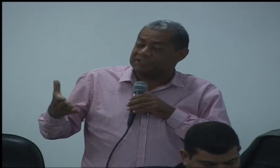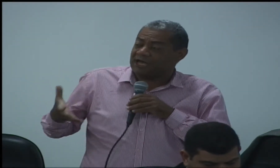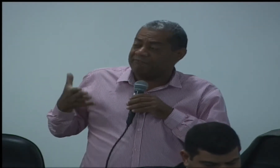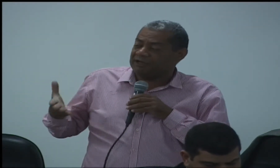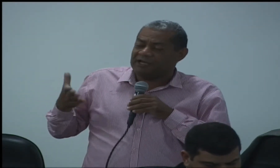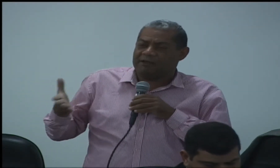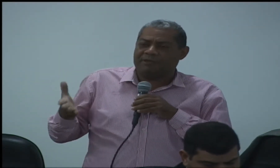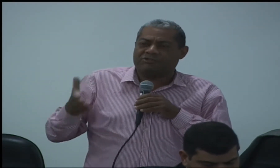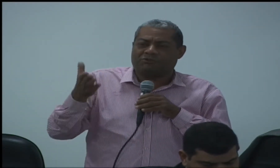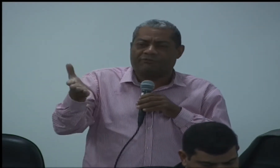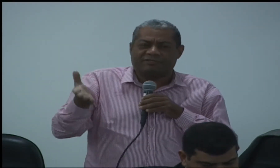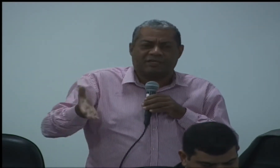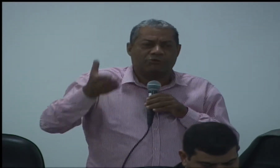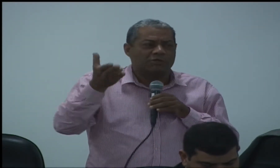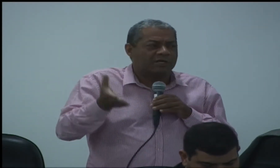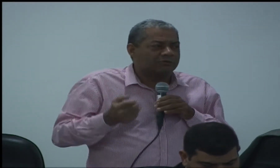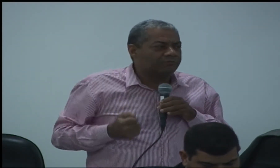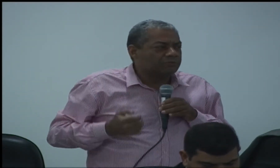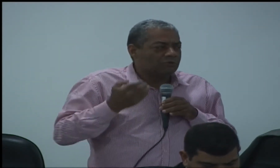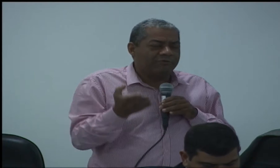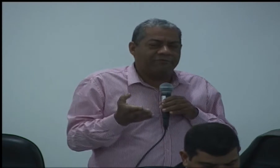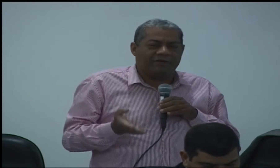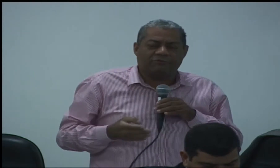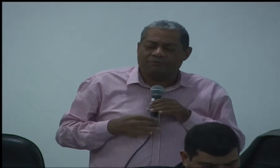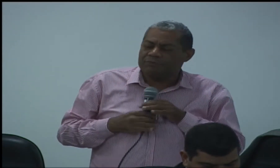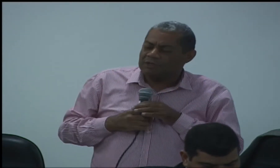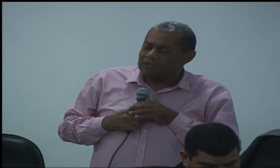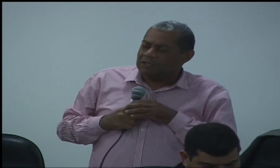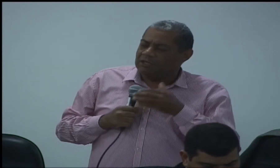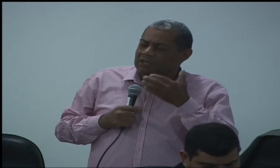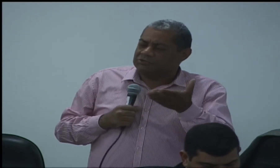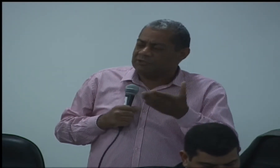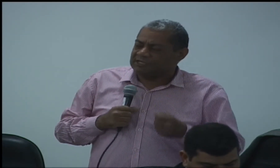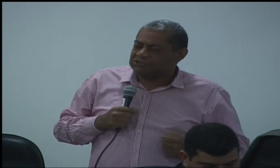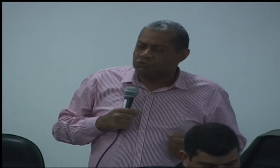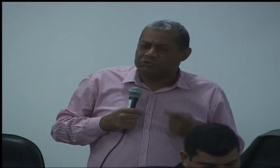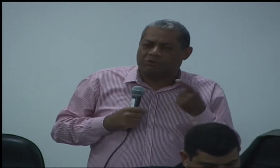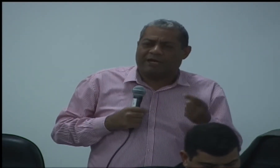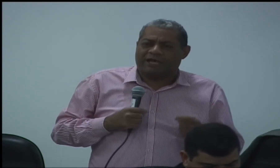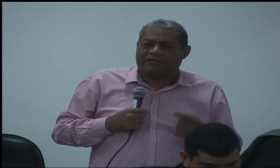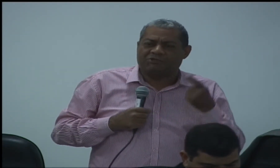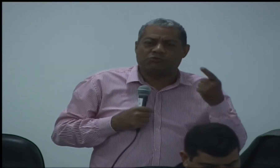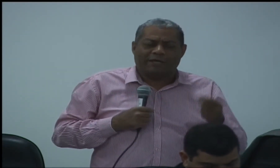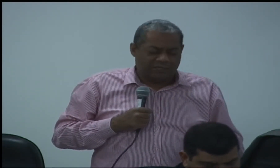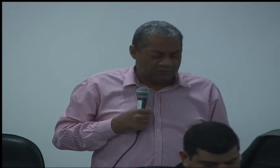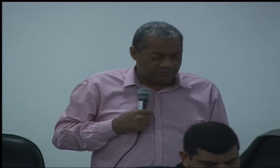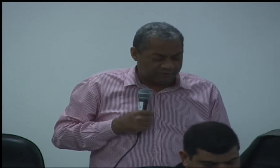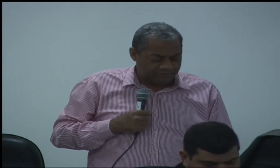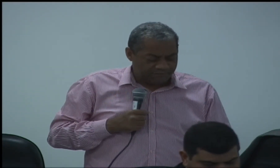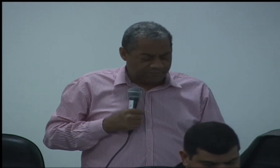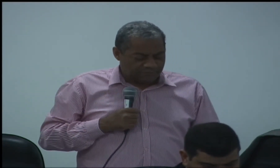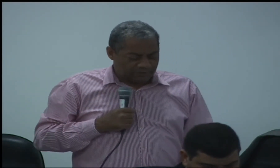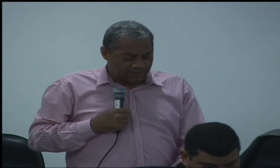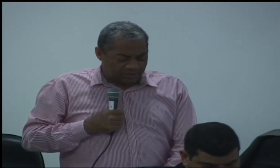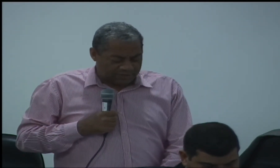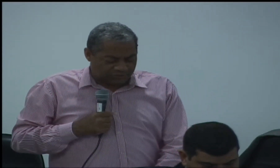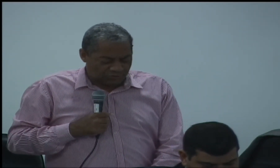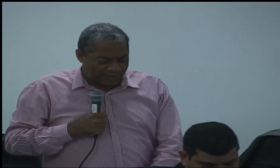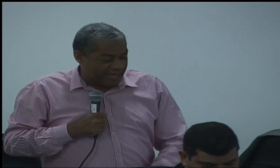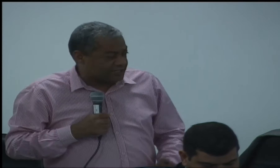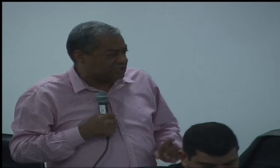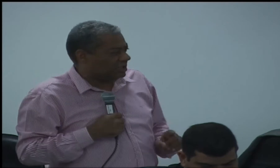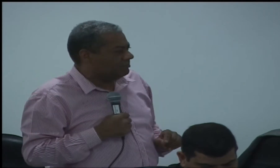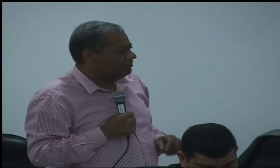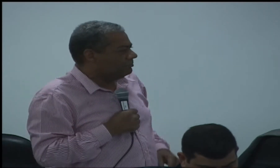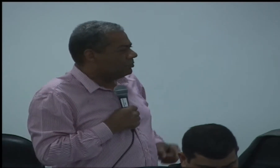já demonstrava claramente, conversando, olhando, convivendo, as suas atitudes, seu caráter, a sua índole, a